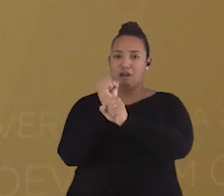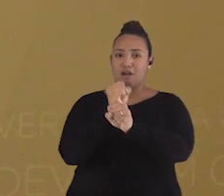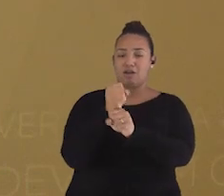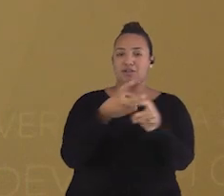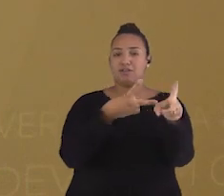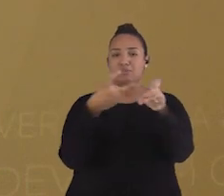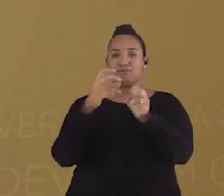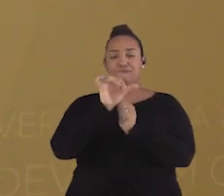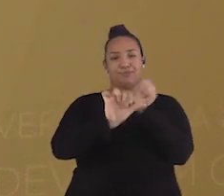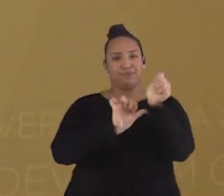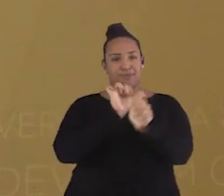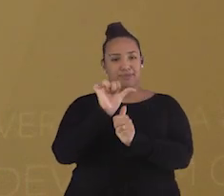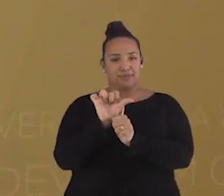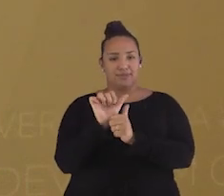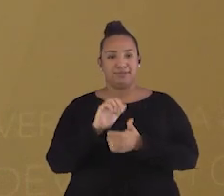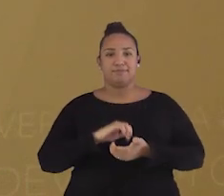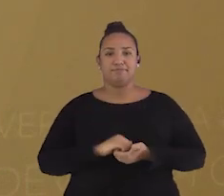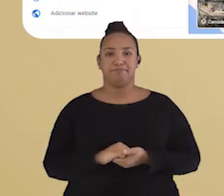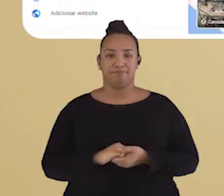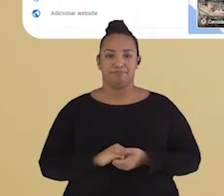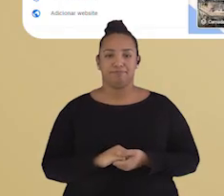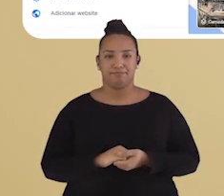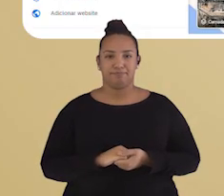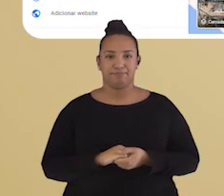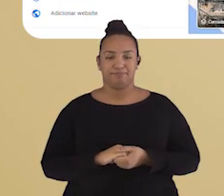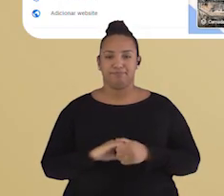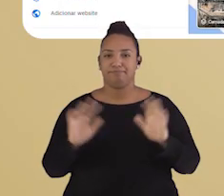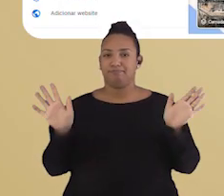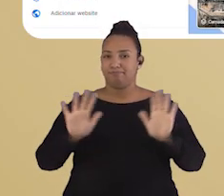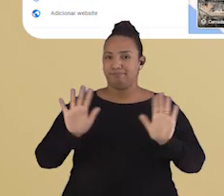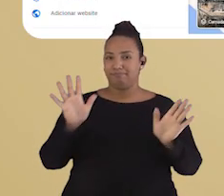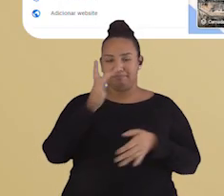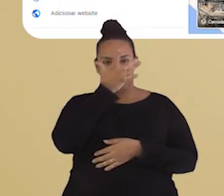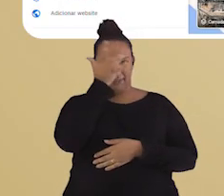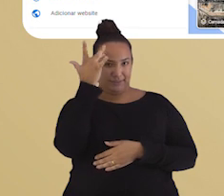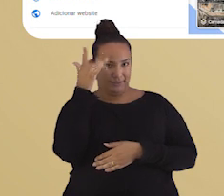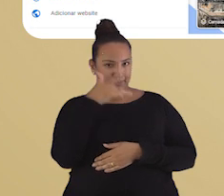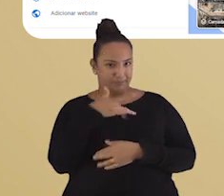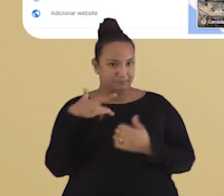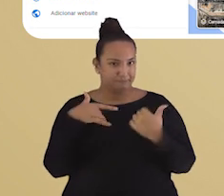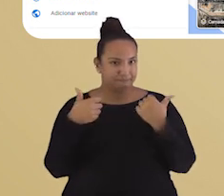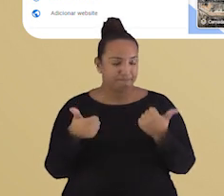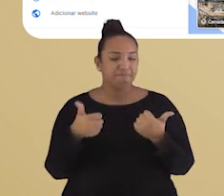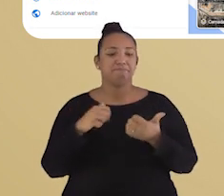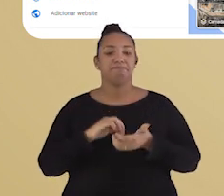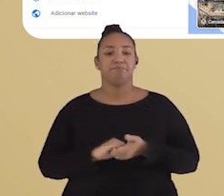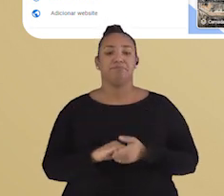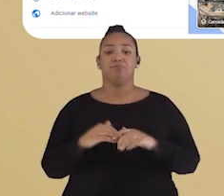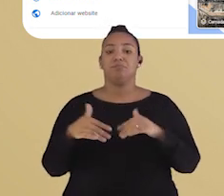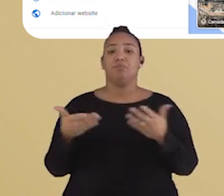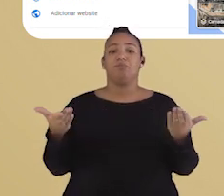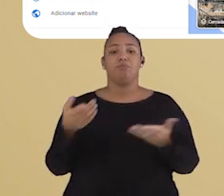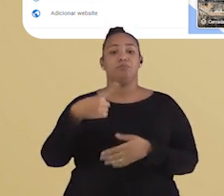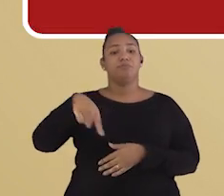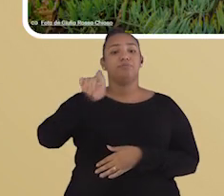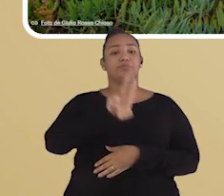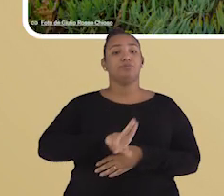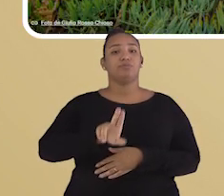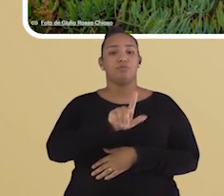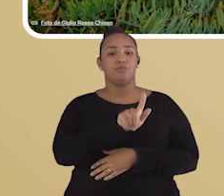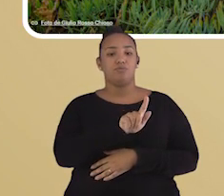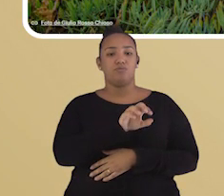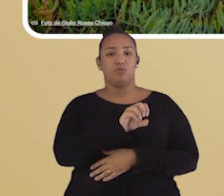perceber as modificações do espaço. Ei, pessoal! Então, nós vamos agora utilizar o Google